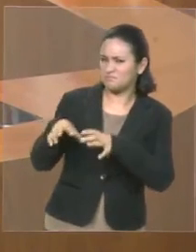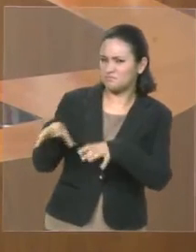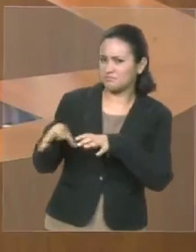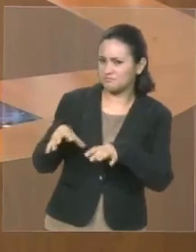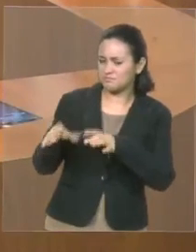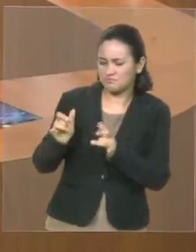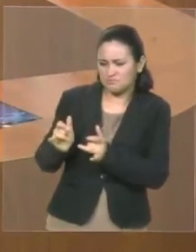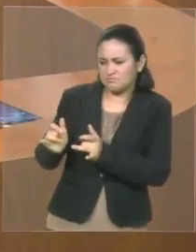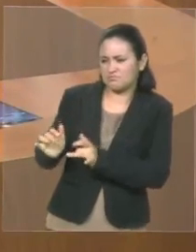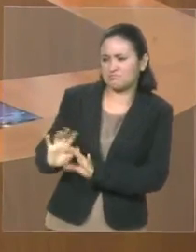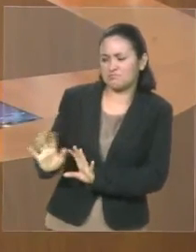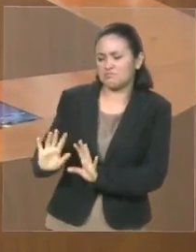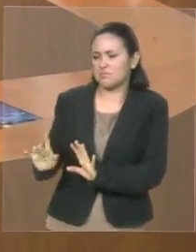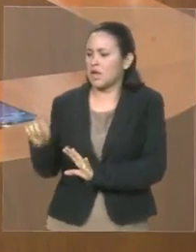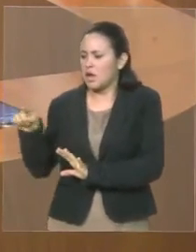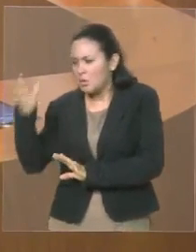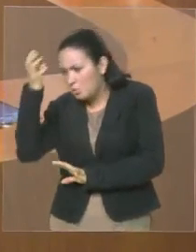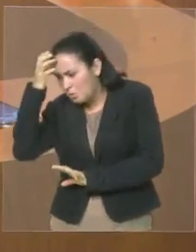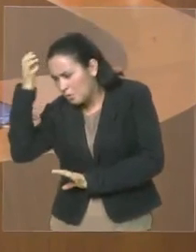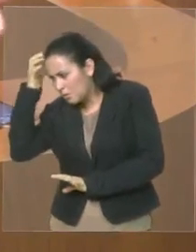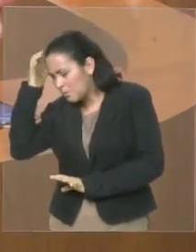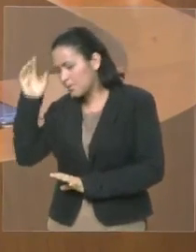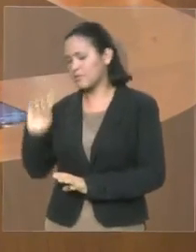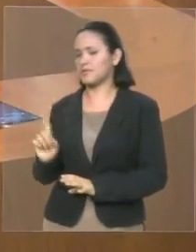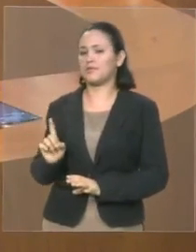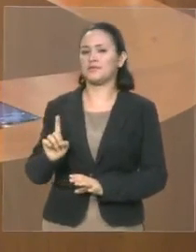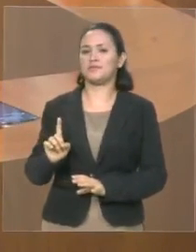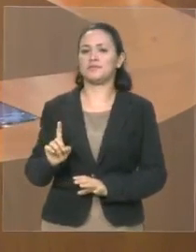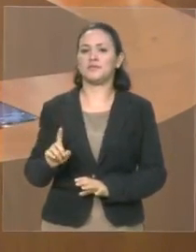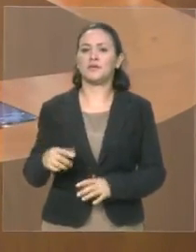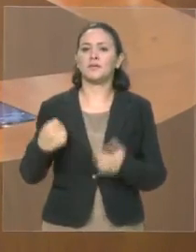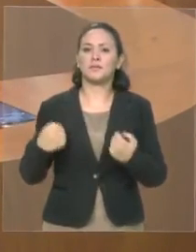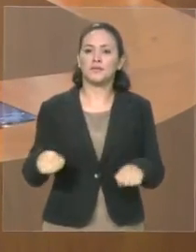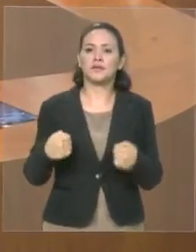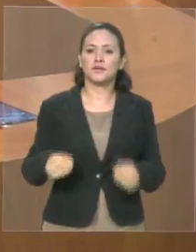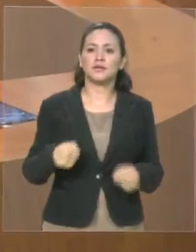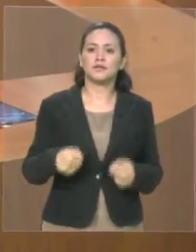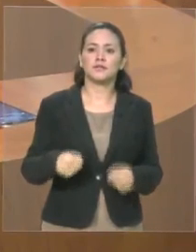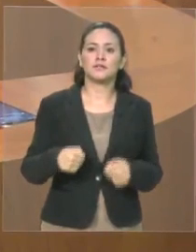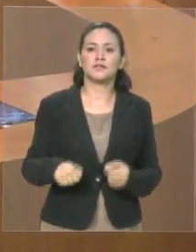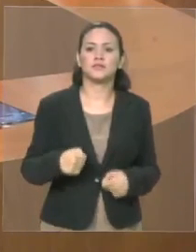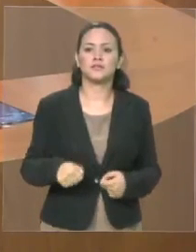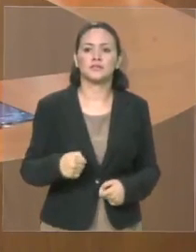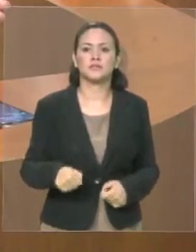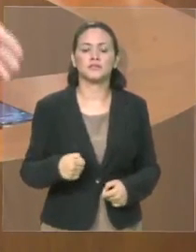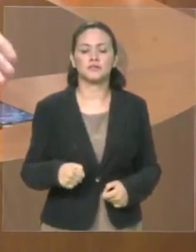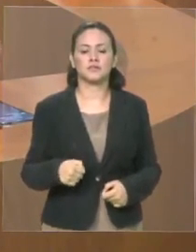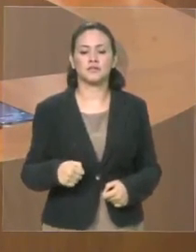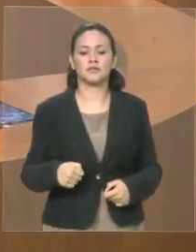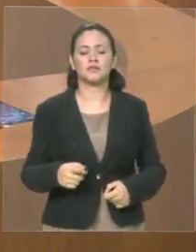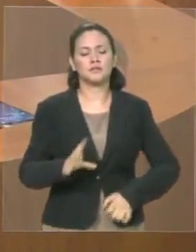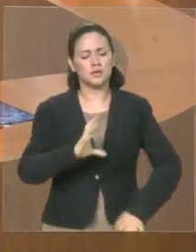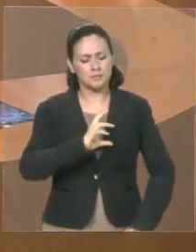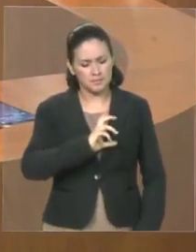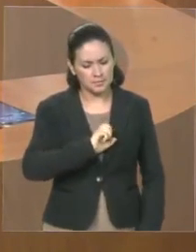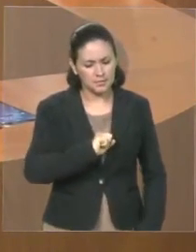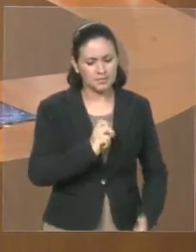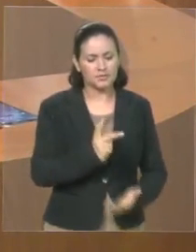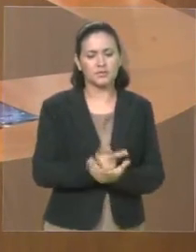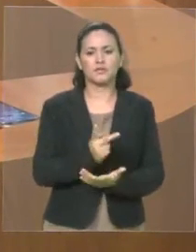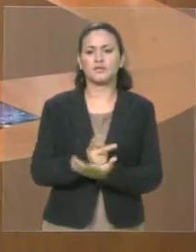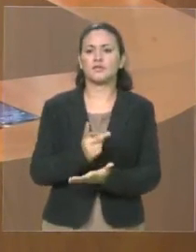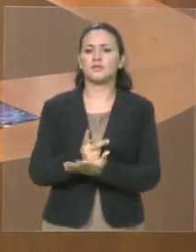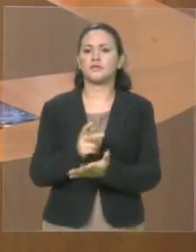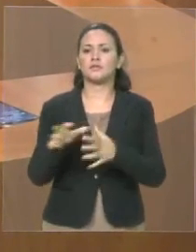escolher culpados. O que precisamos é renovar o nosso amor pelo Sampaio Correia, pelo futebol